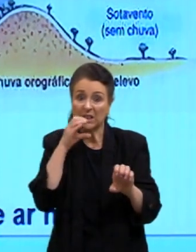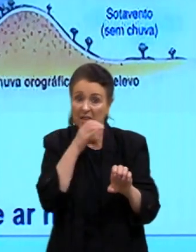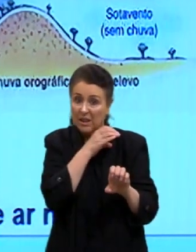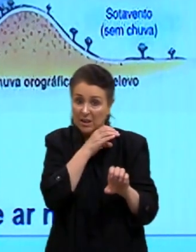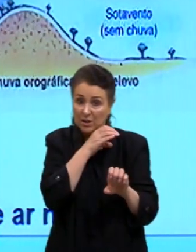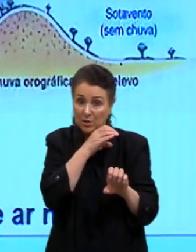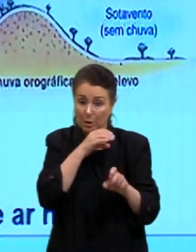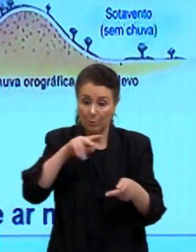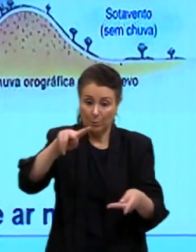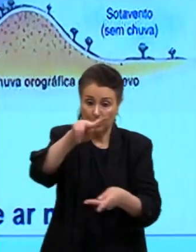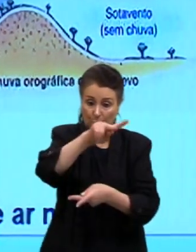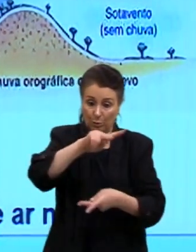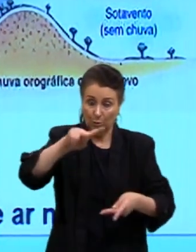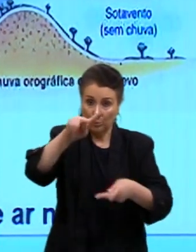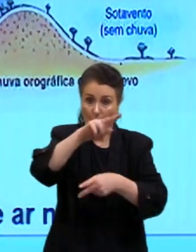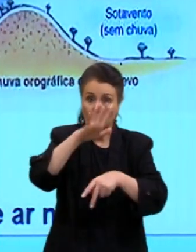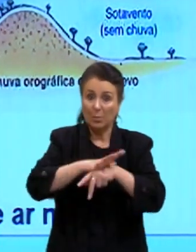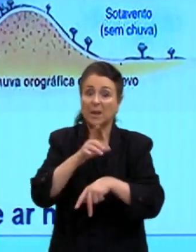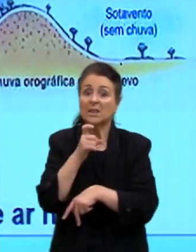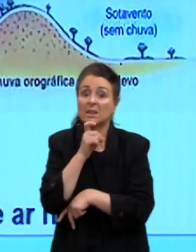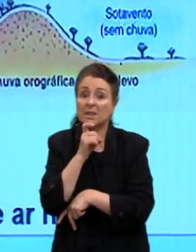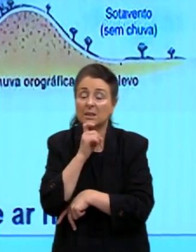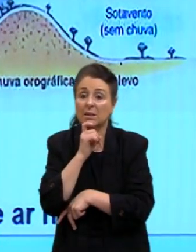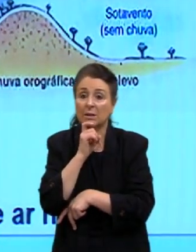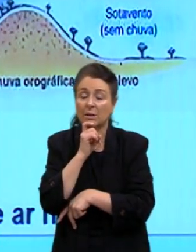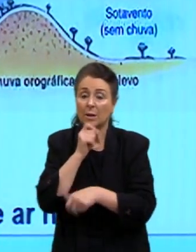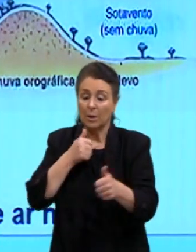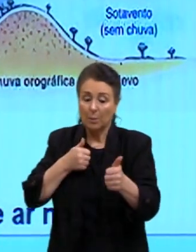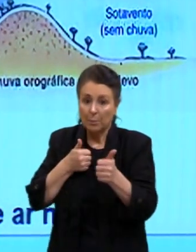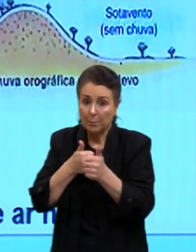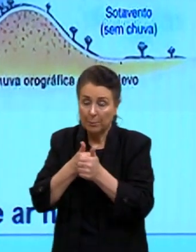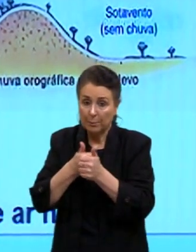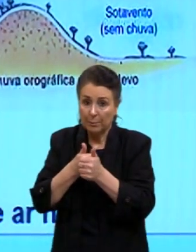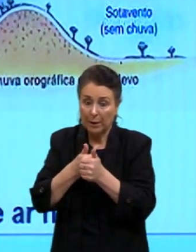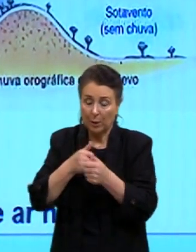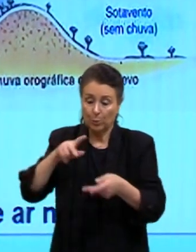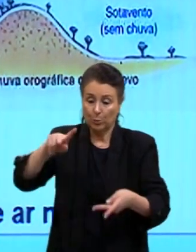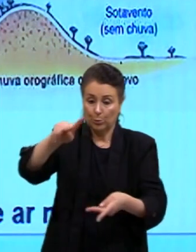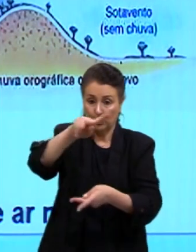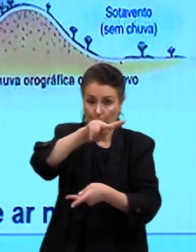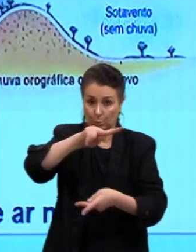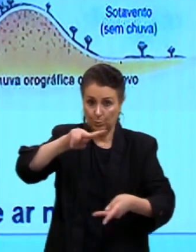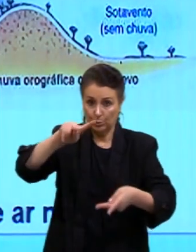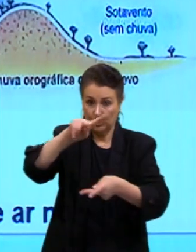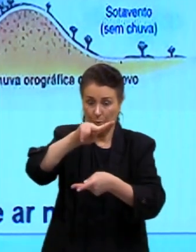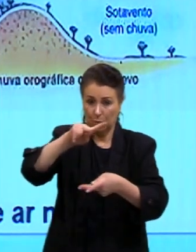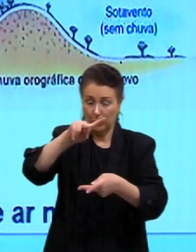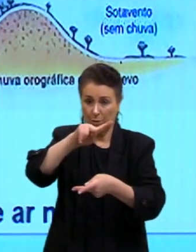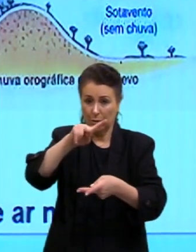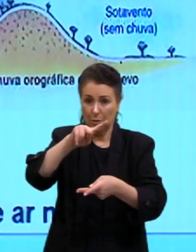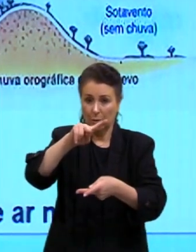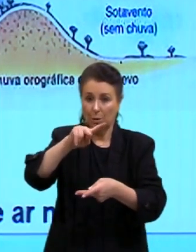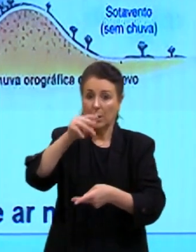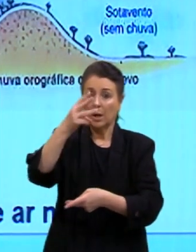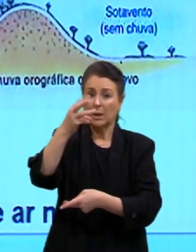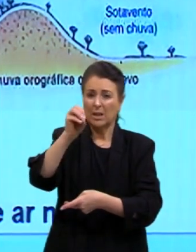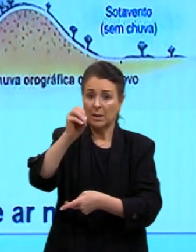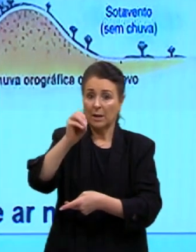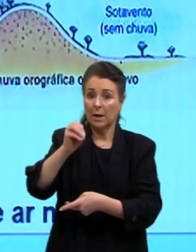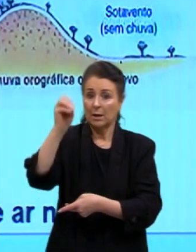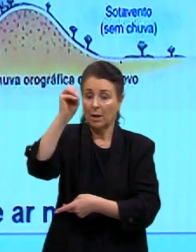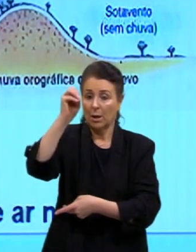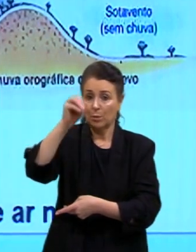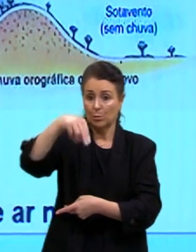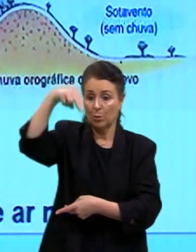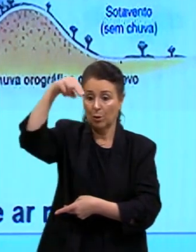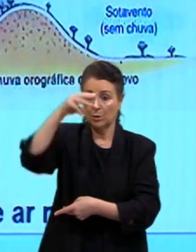pessoal. Então, nós vamos ter essa divisão. Perto do polo, entre 30 norte e 30 sul, nós temos a